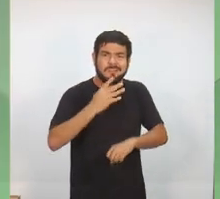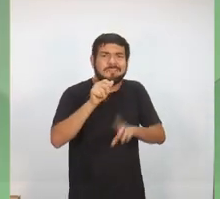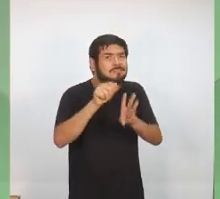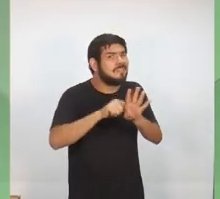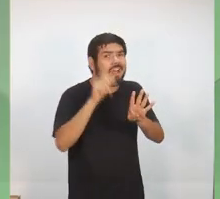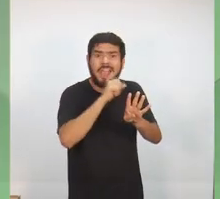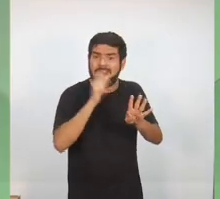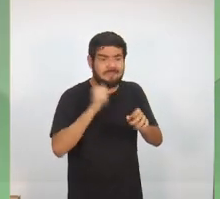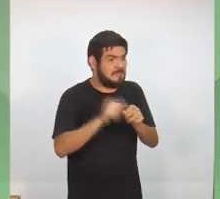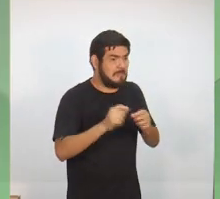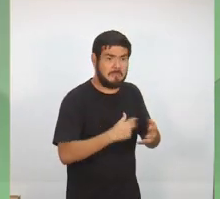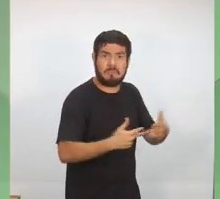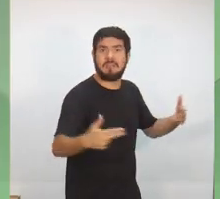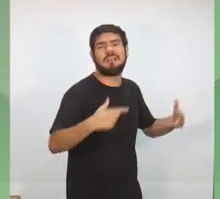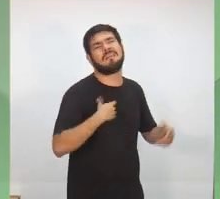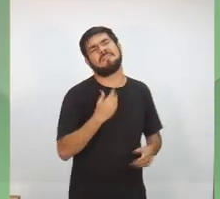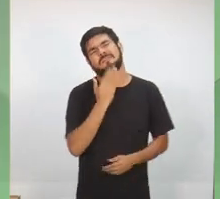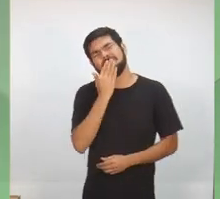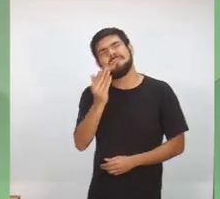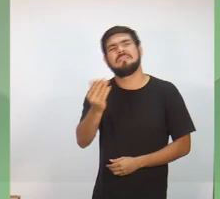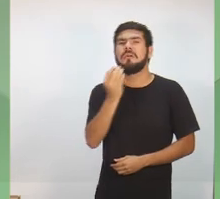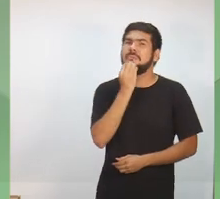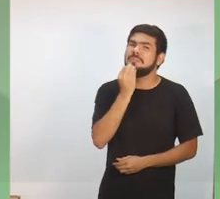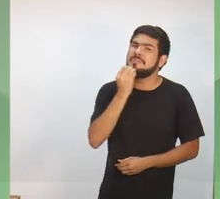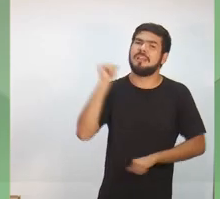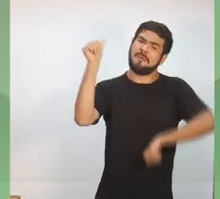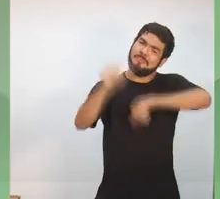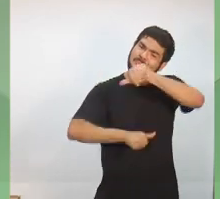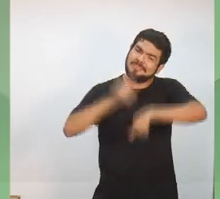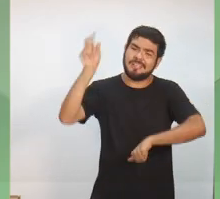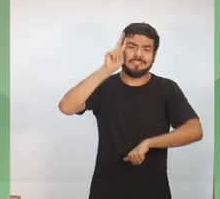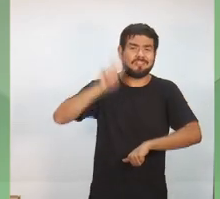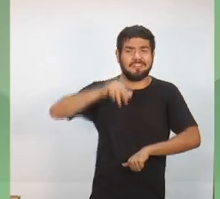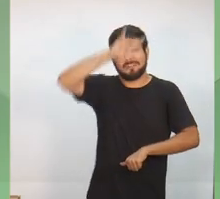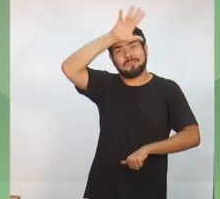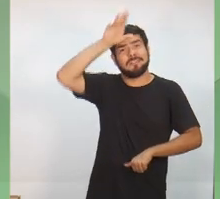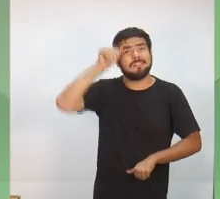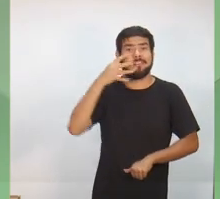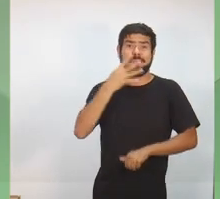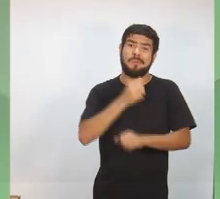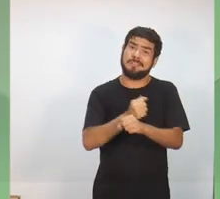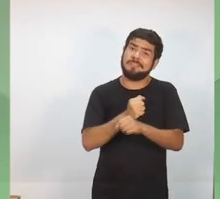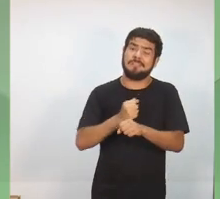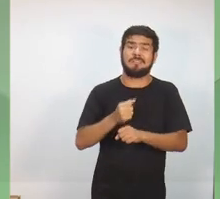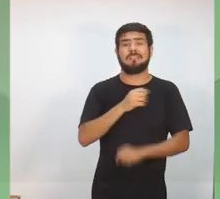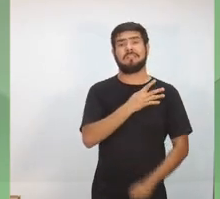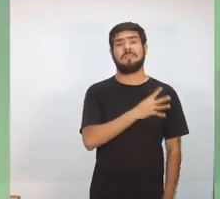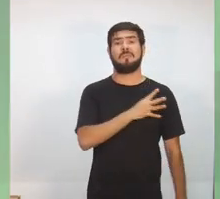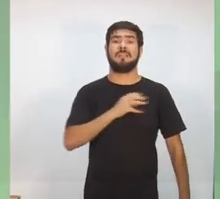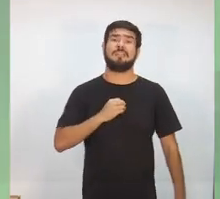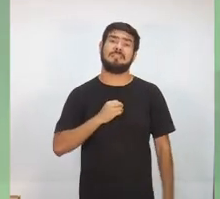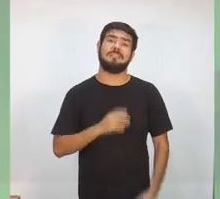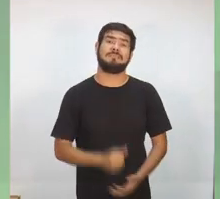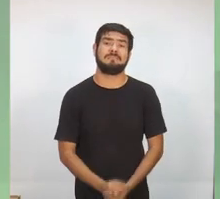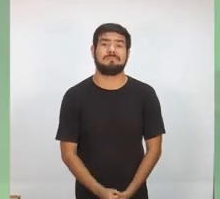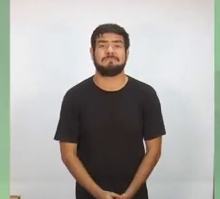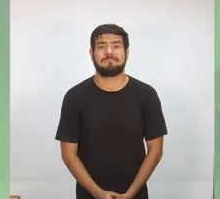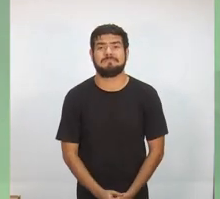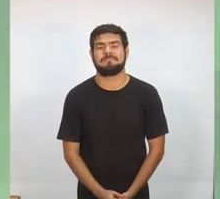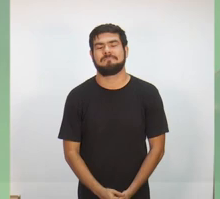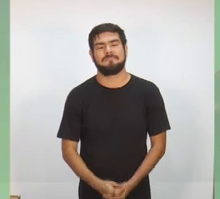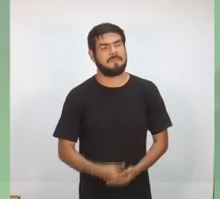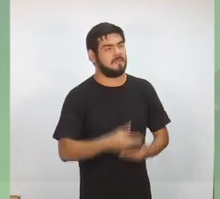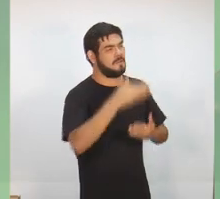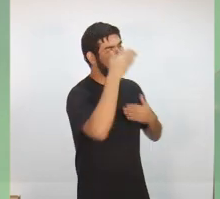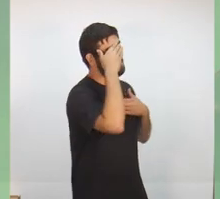que eu te peço uma oportunidade para mudar a história do Amazonas nos próximos quatro anos com o número 40. Muito